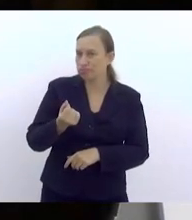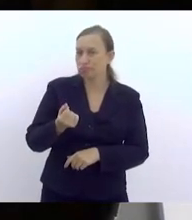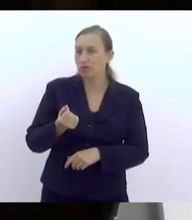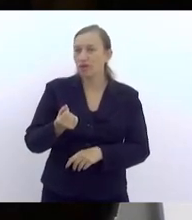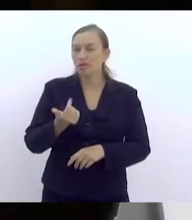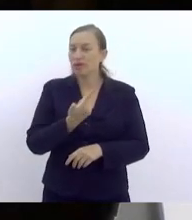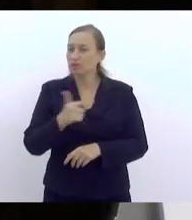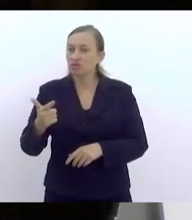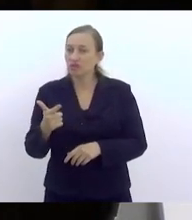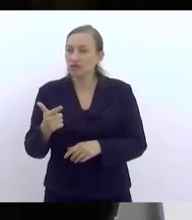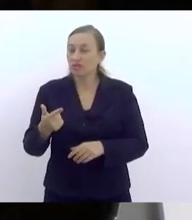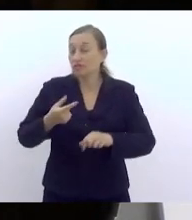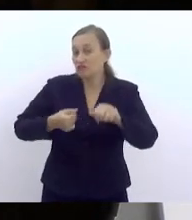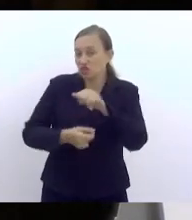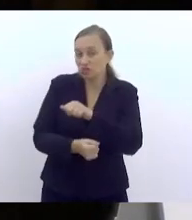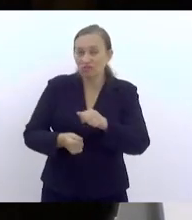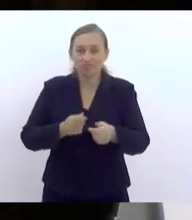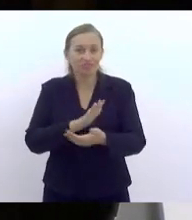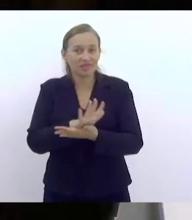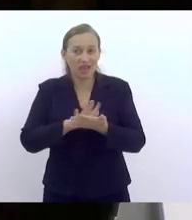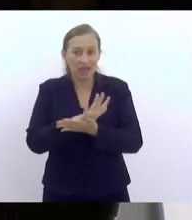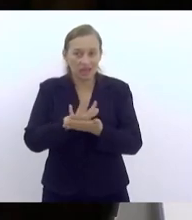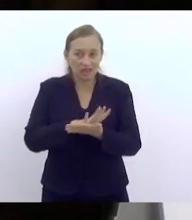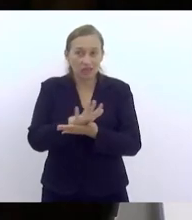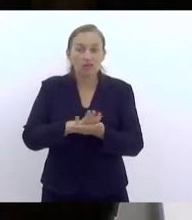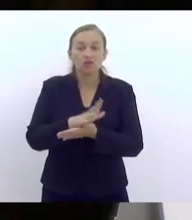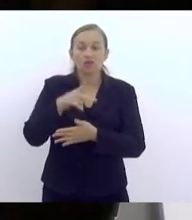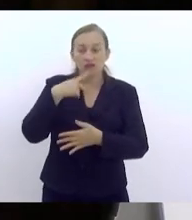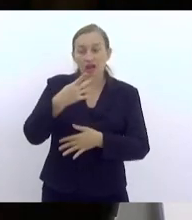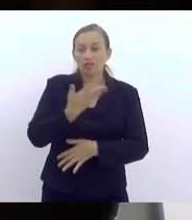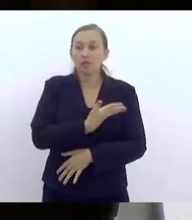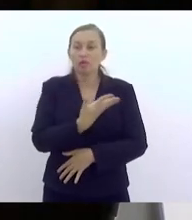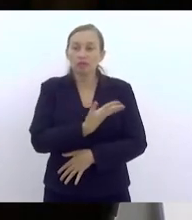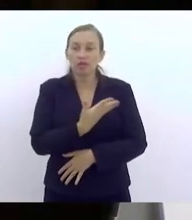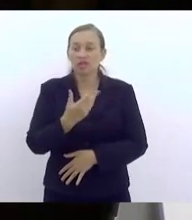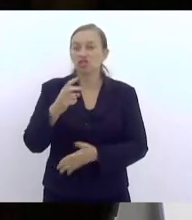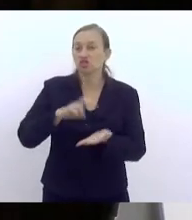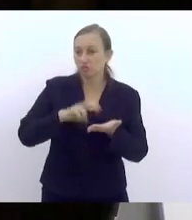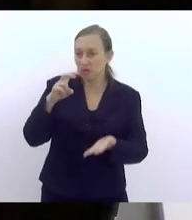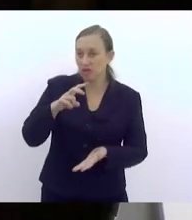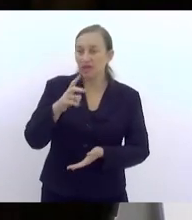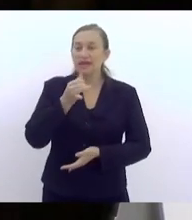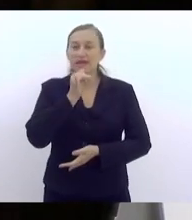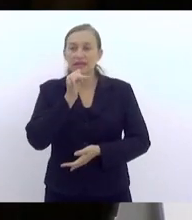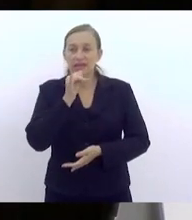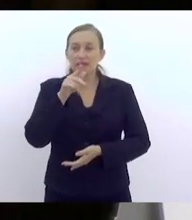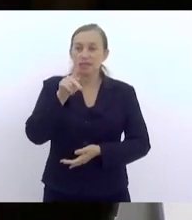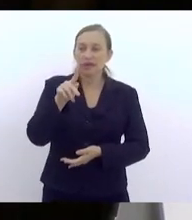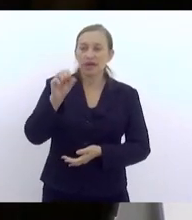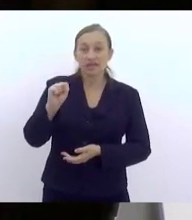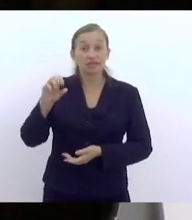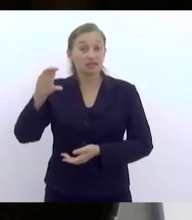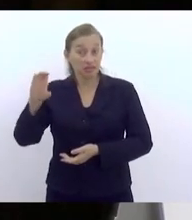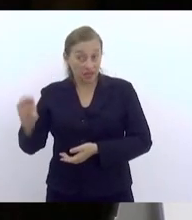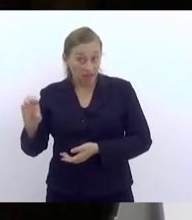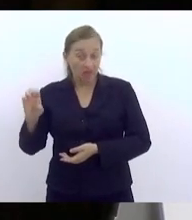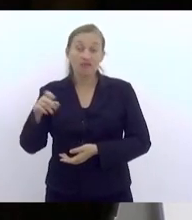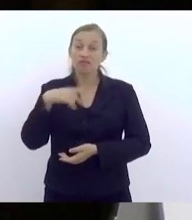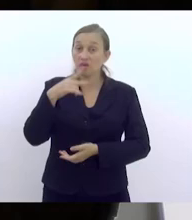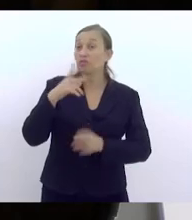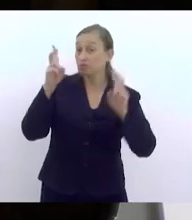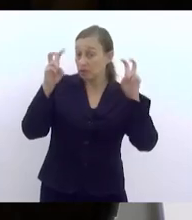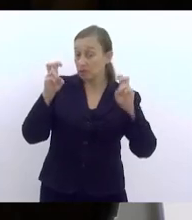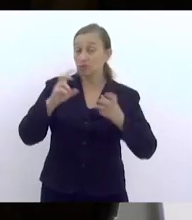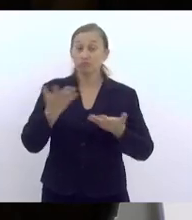investimento. Isso foi bem colocado por uma colega de manhã, por exemplo, a colega do PSE, que falou sobre essa questão.